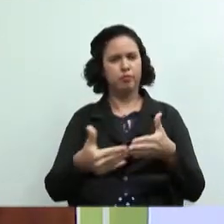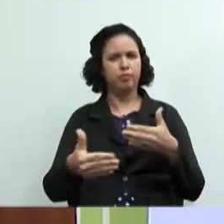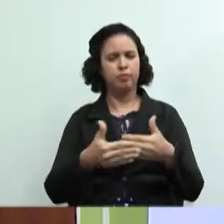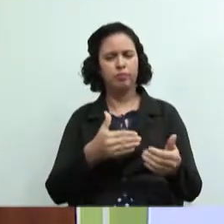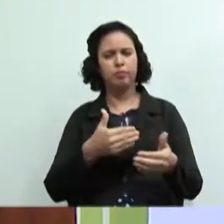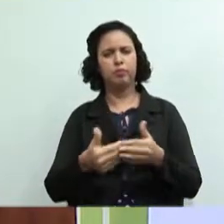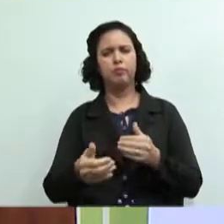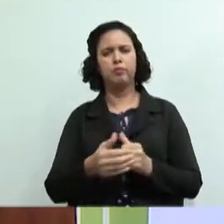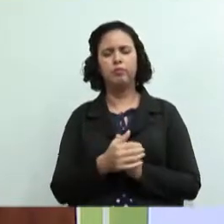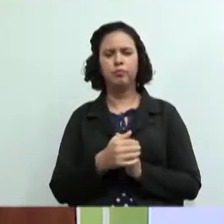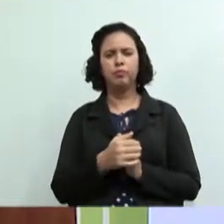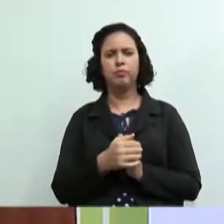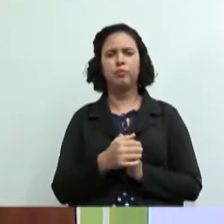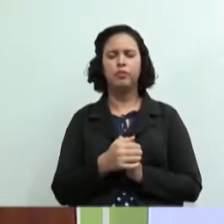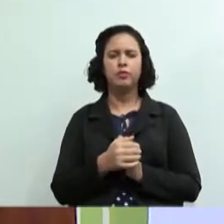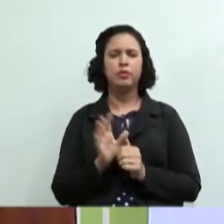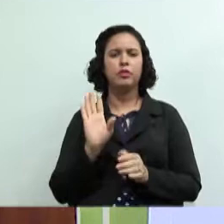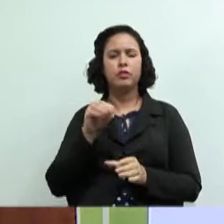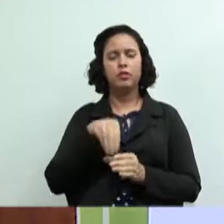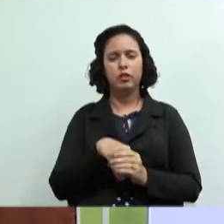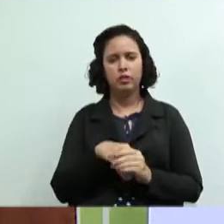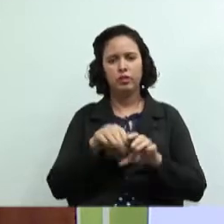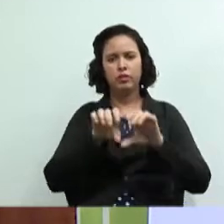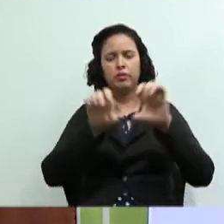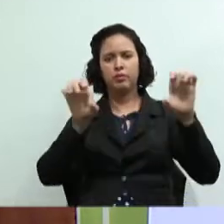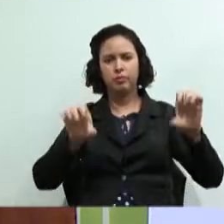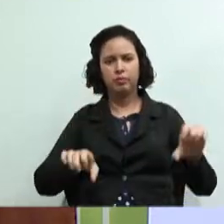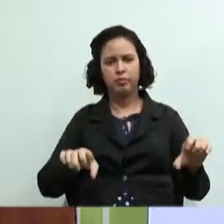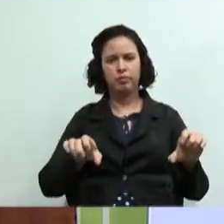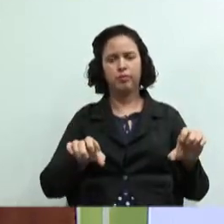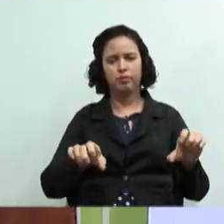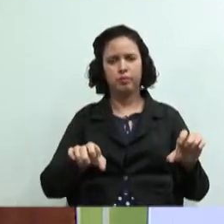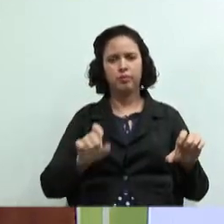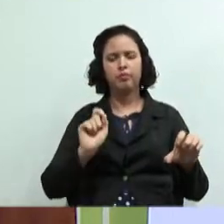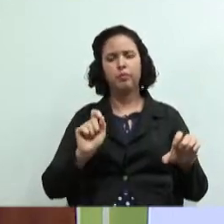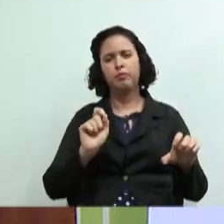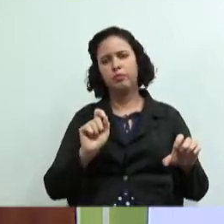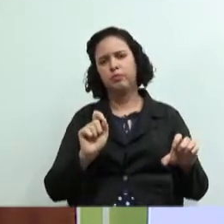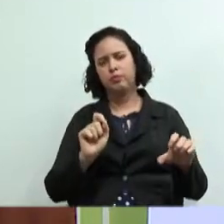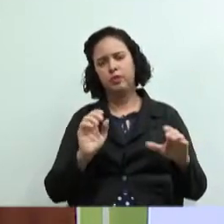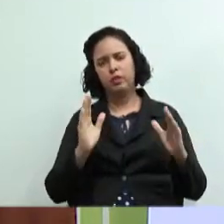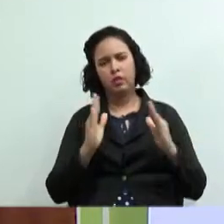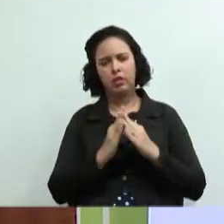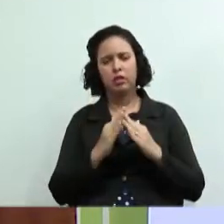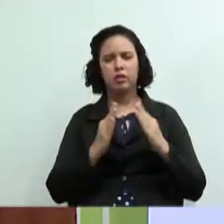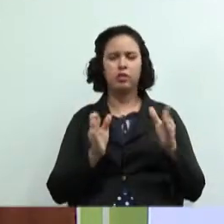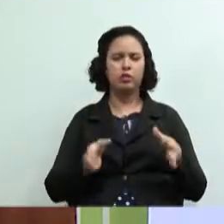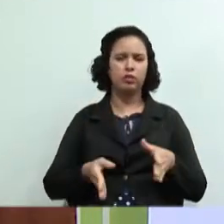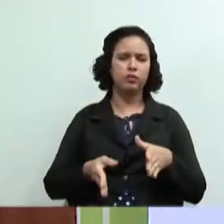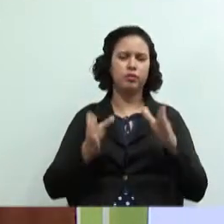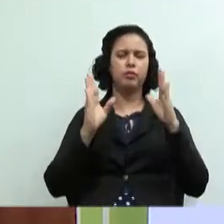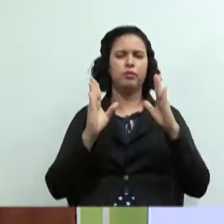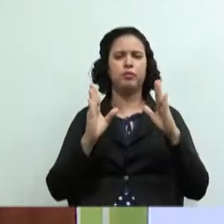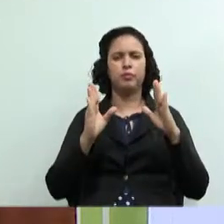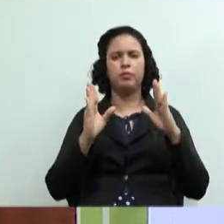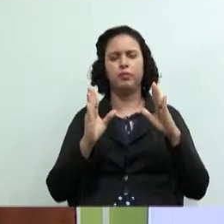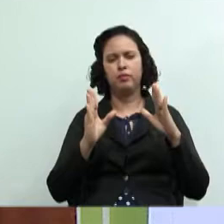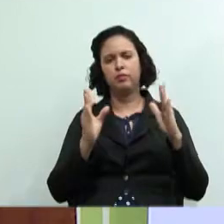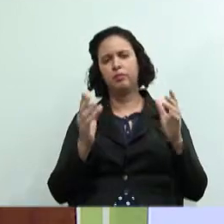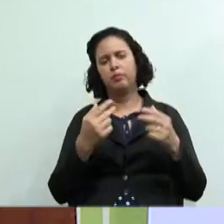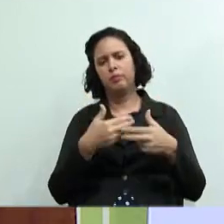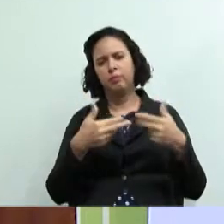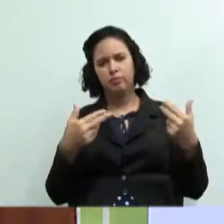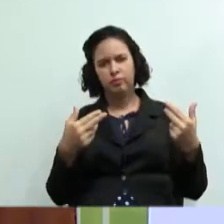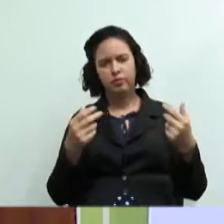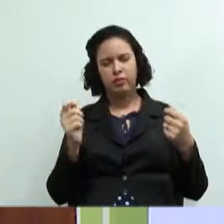e dentro dessa estrutura física que é um galpão ou uma garagem um prédio ou uma casa você monta